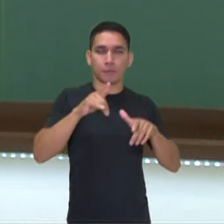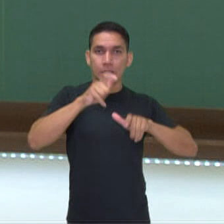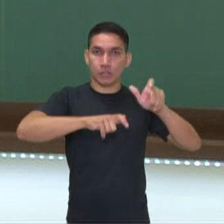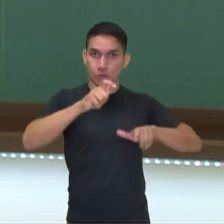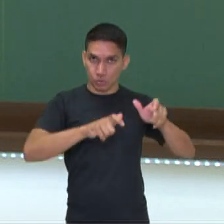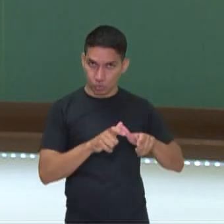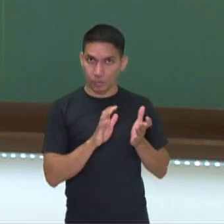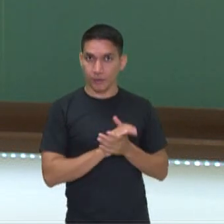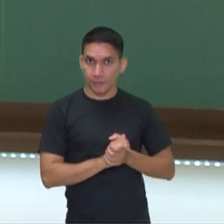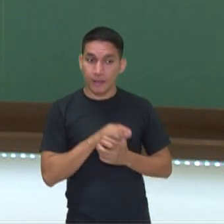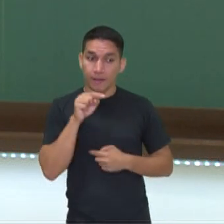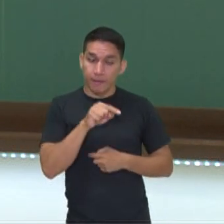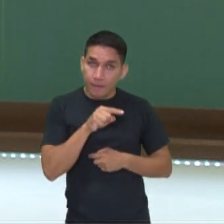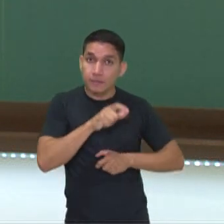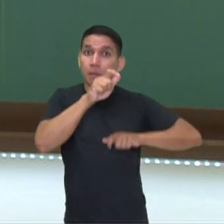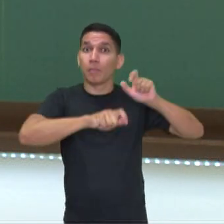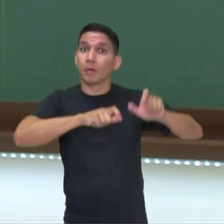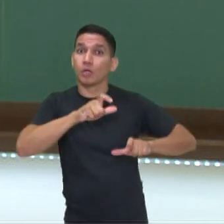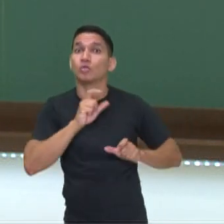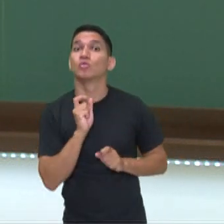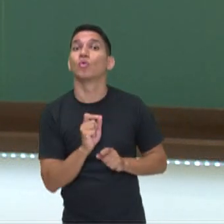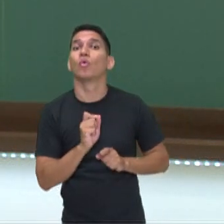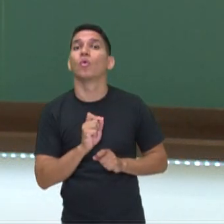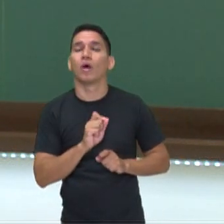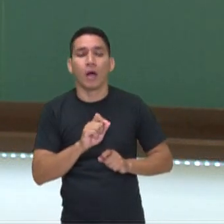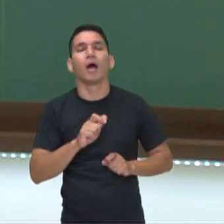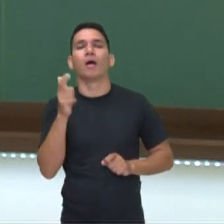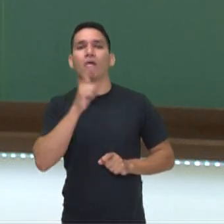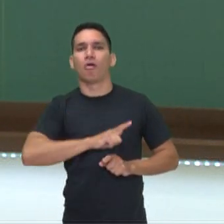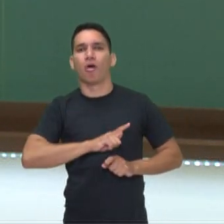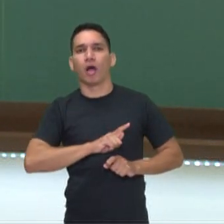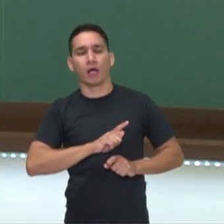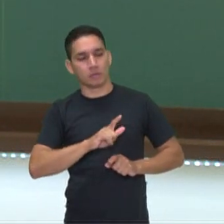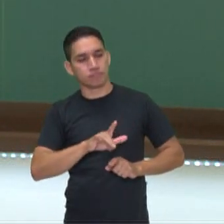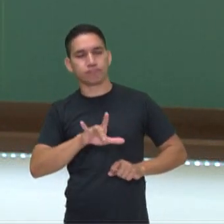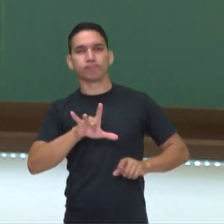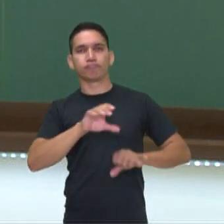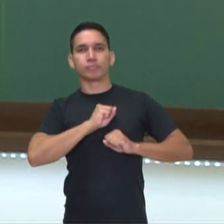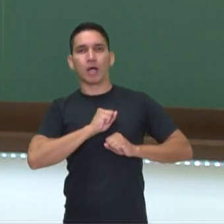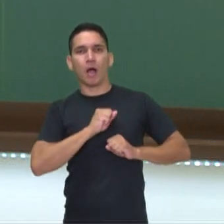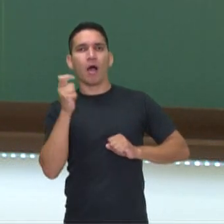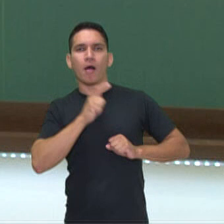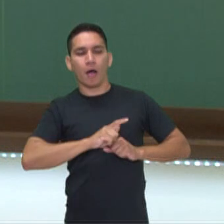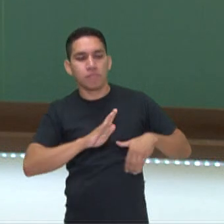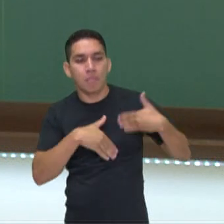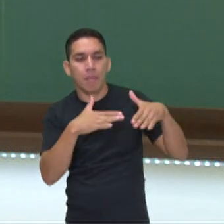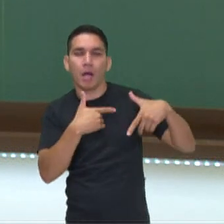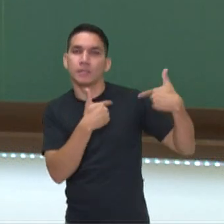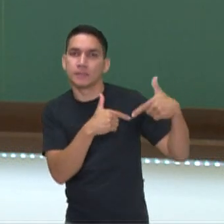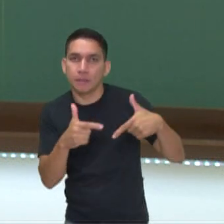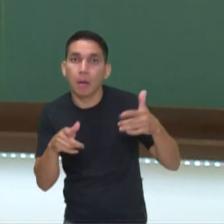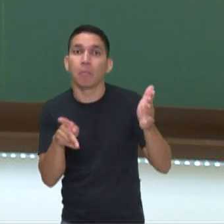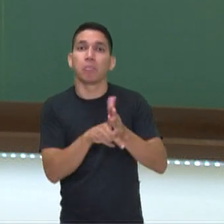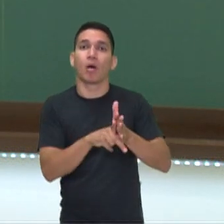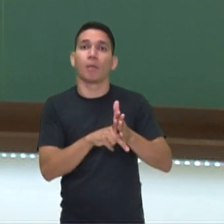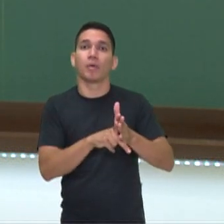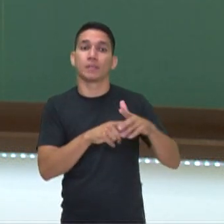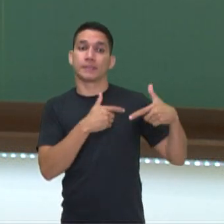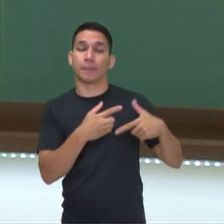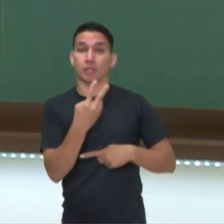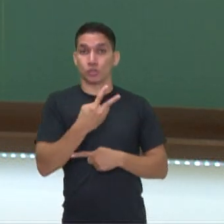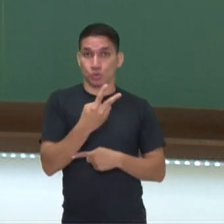pessoas e aonde essas pessoas elas obtêm o seu sustento principalmente das atividades provenientes do setor secundário,